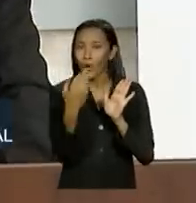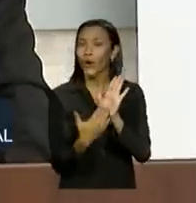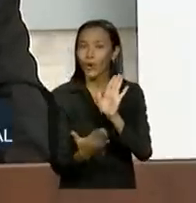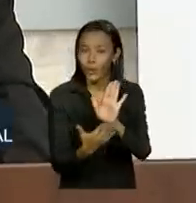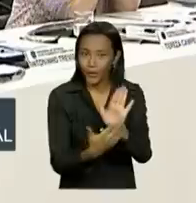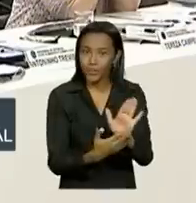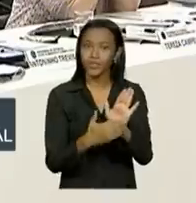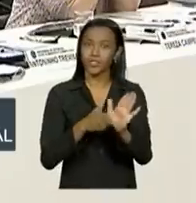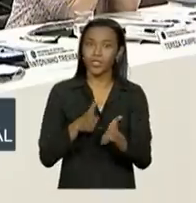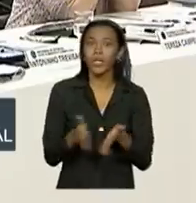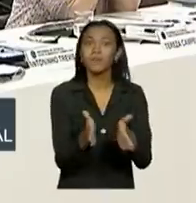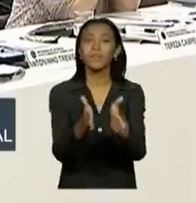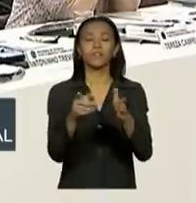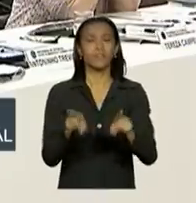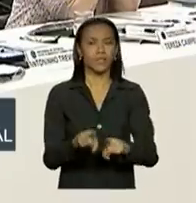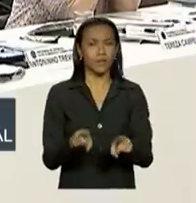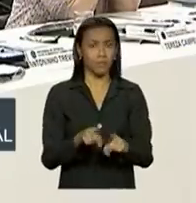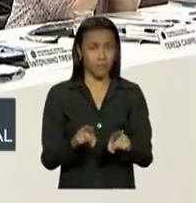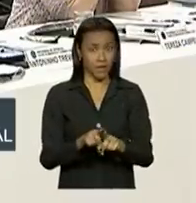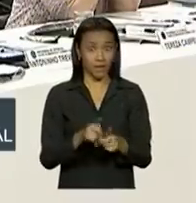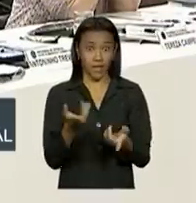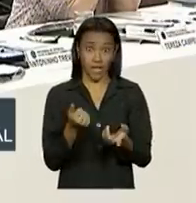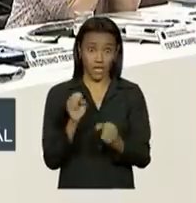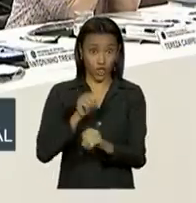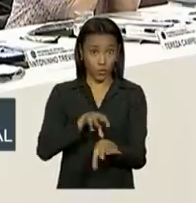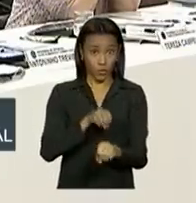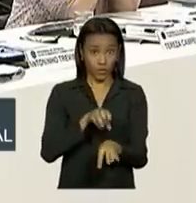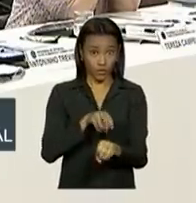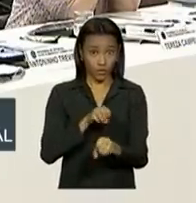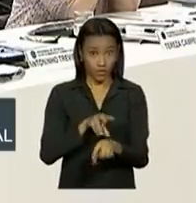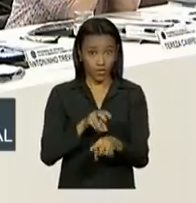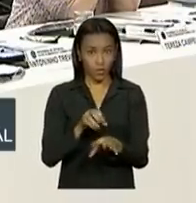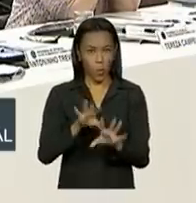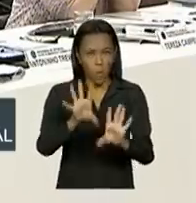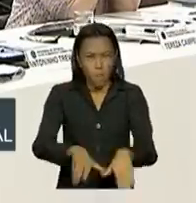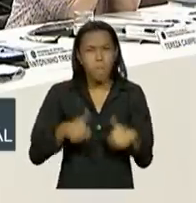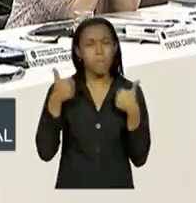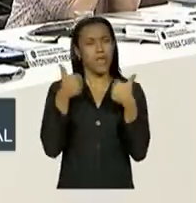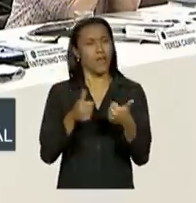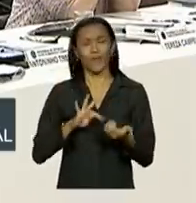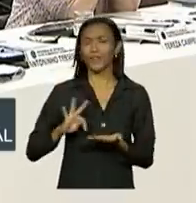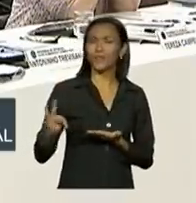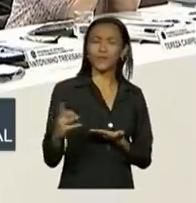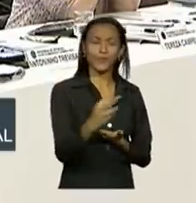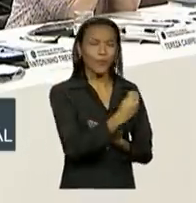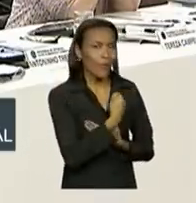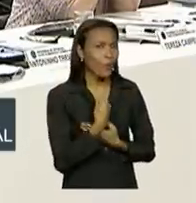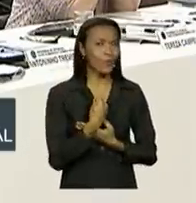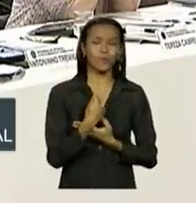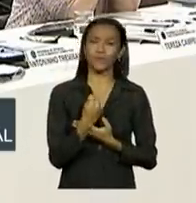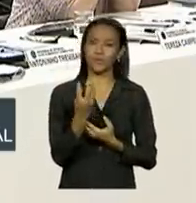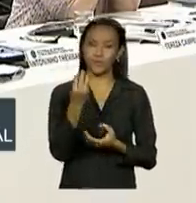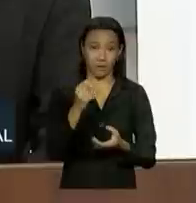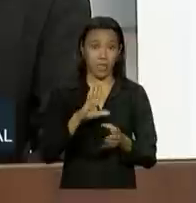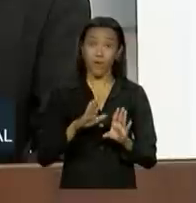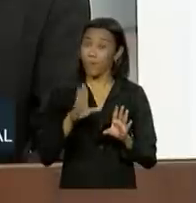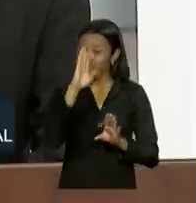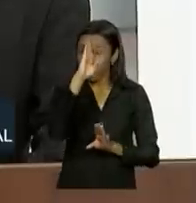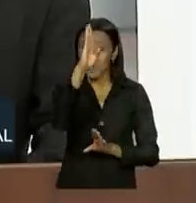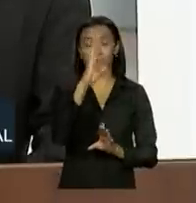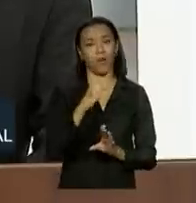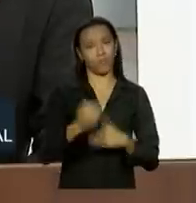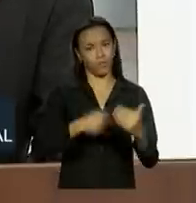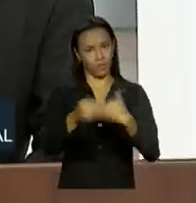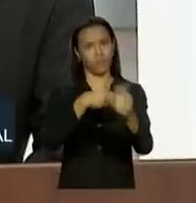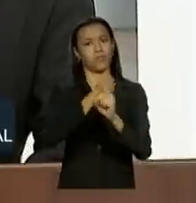Reforçar o papel transversal da educação de qualidade em todos os níveis como essencial ao desenvolvimento.